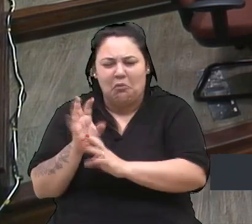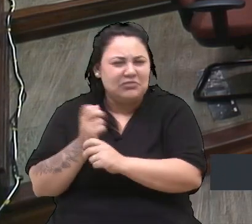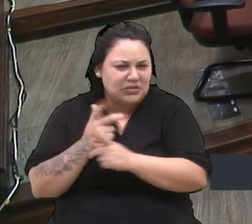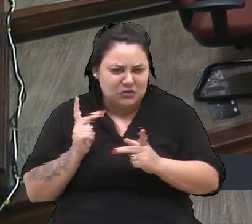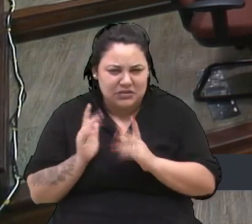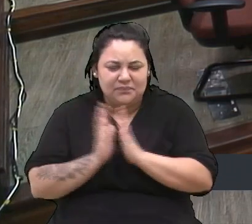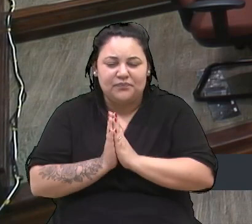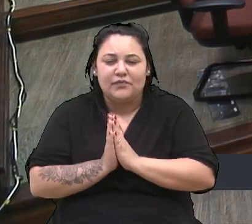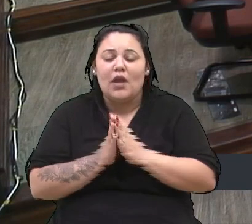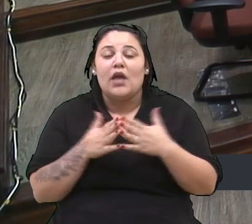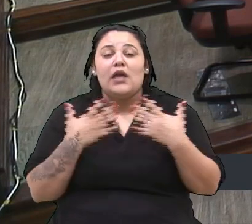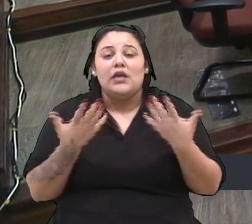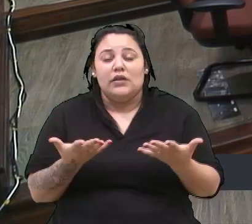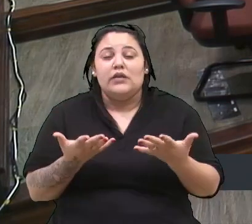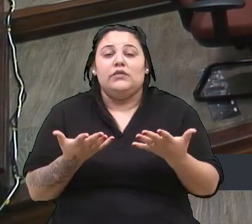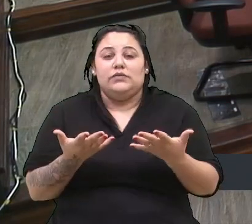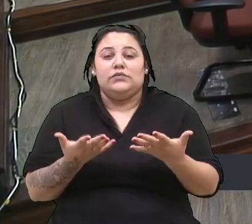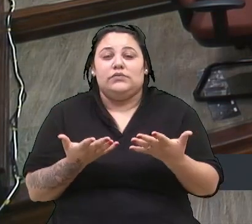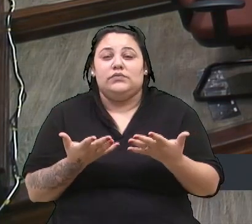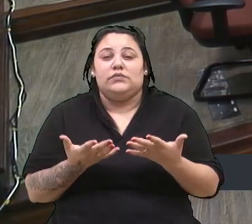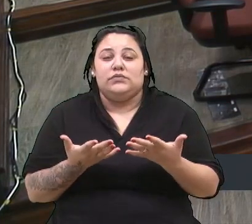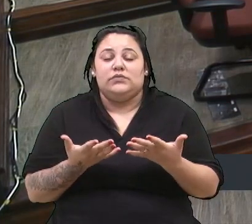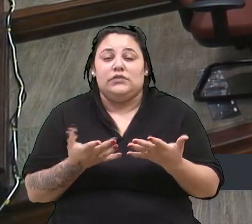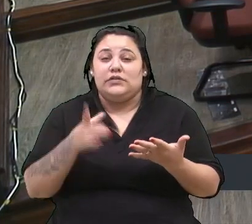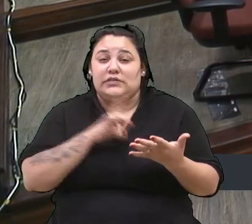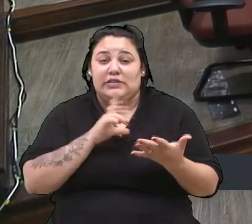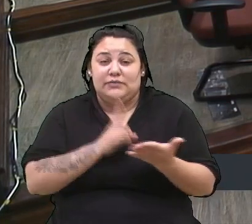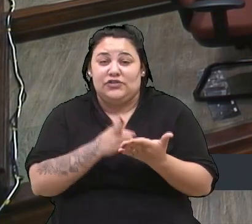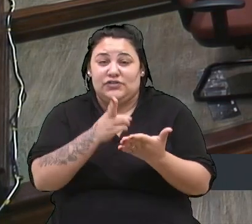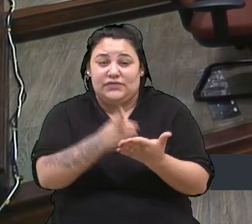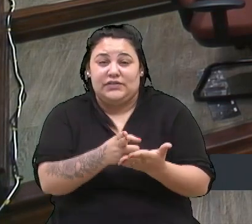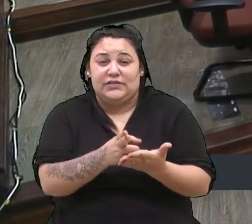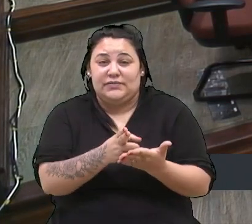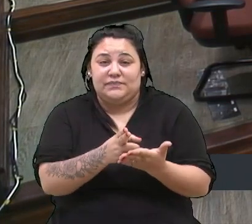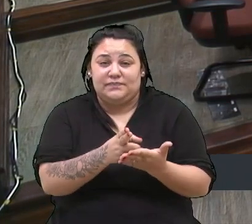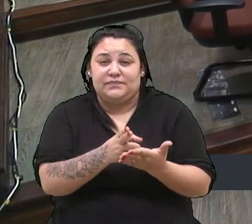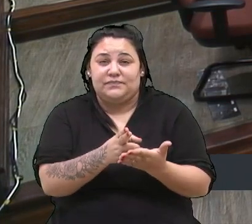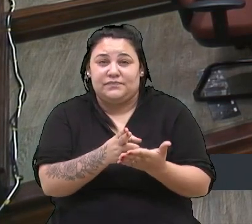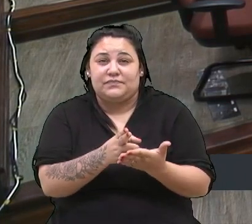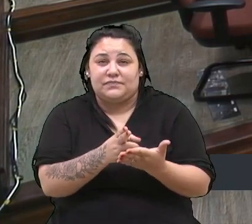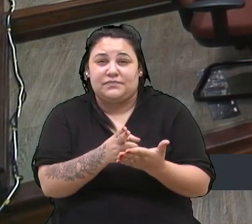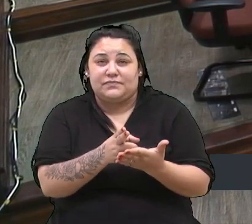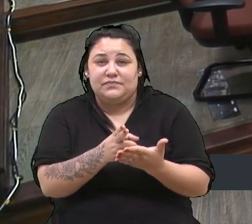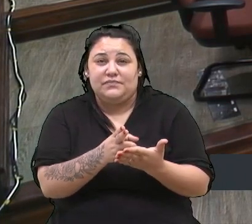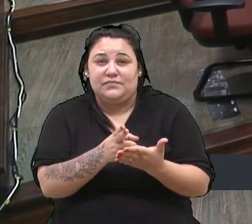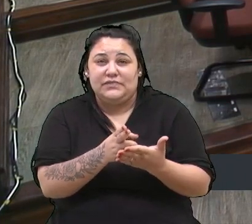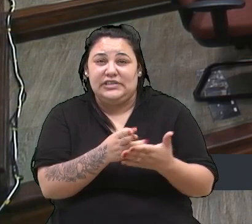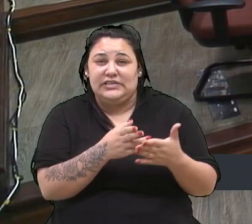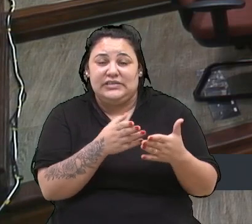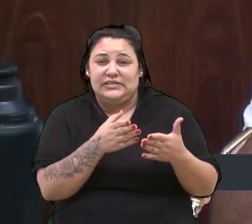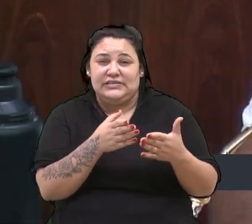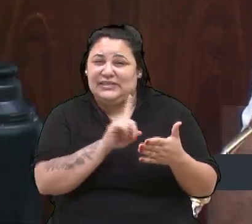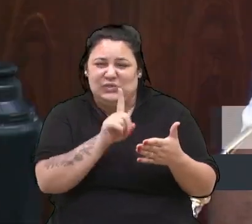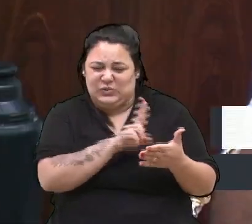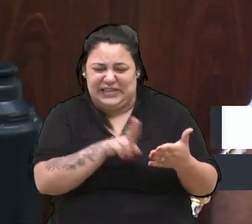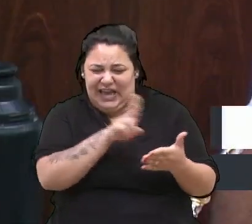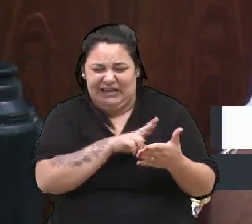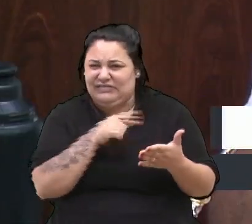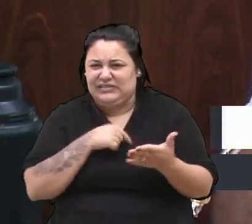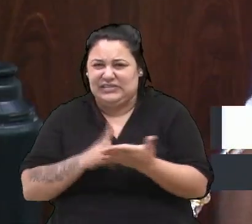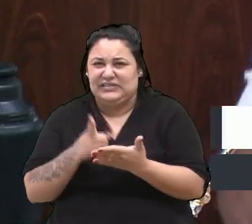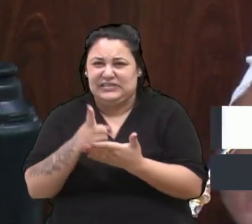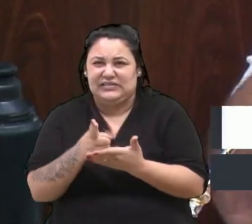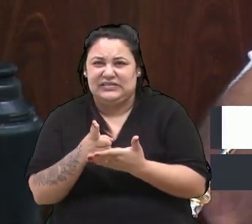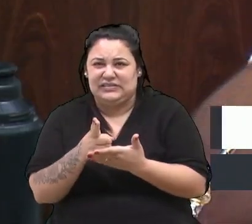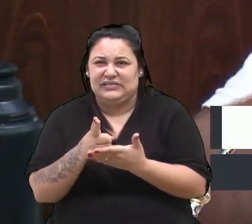o foguete, sempre tive muita vênia com a coisa de foguete. O pai sempre gostou muito de bicho e, antes de eu nascer, tinha uma cachorra que acabou se